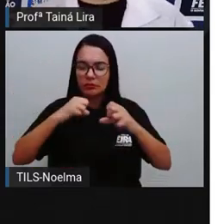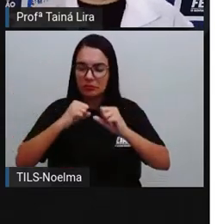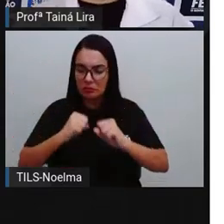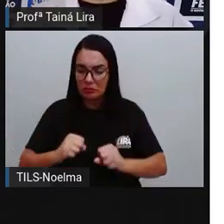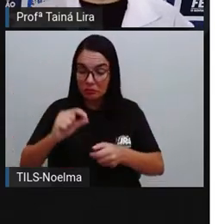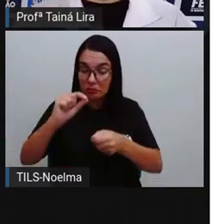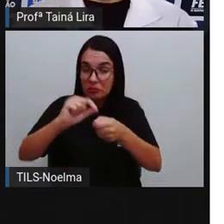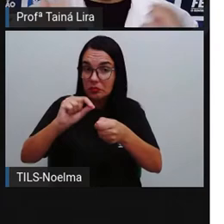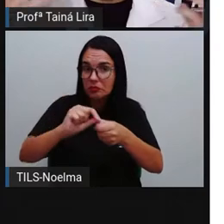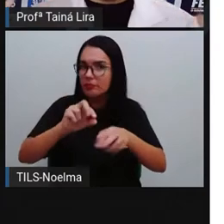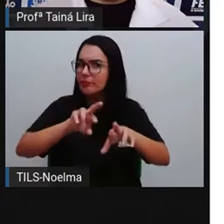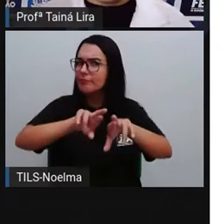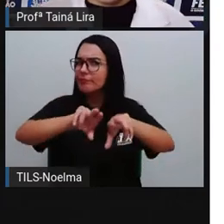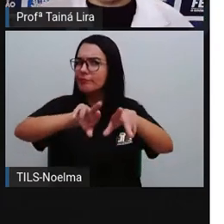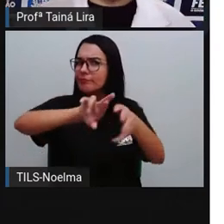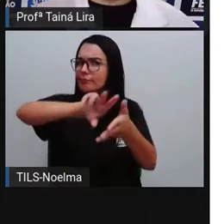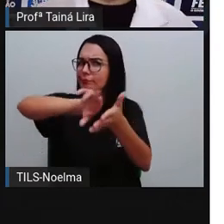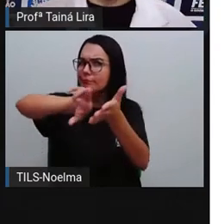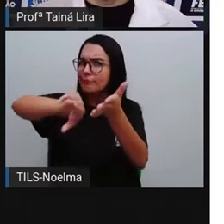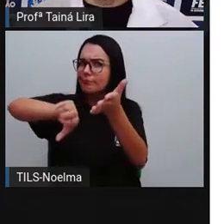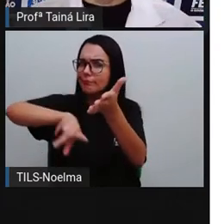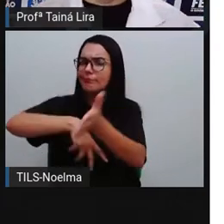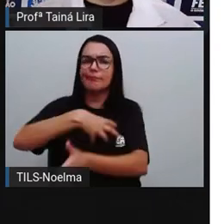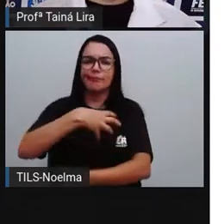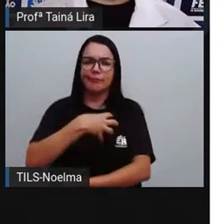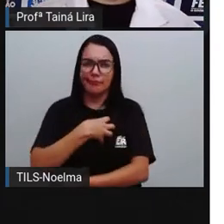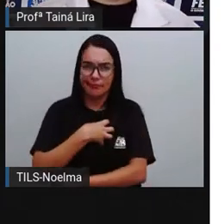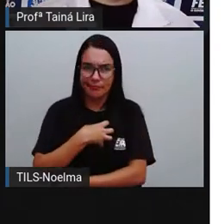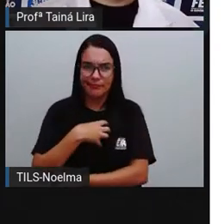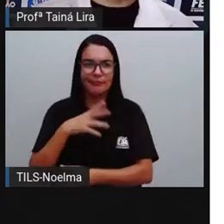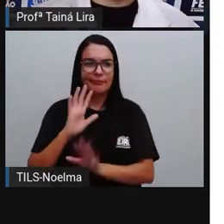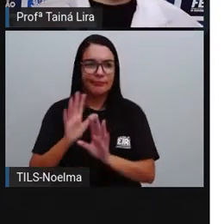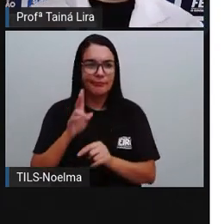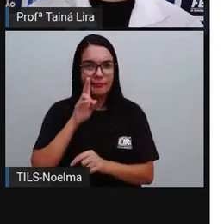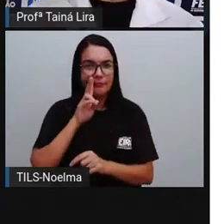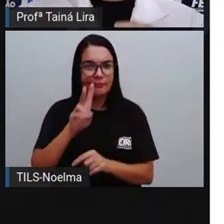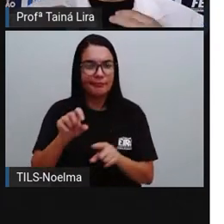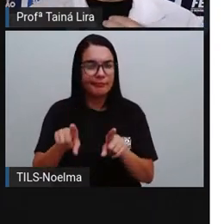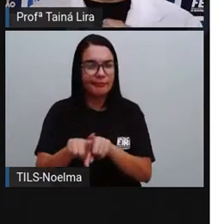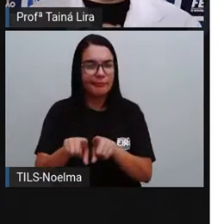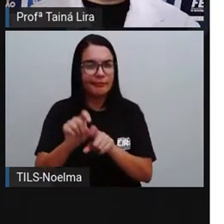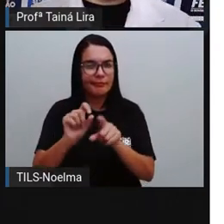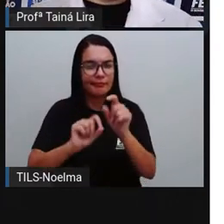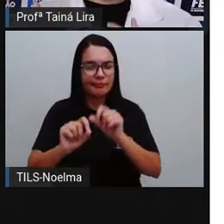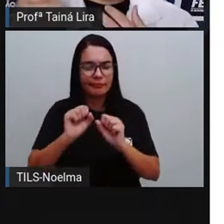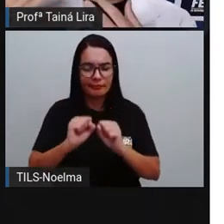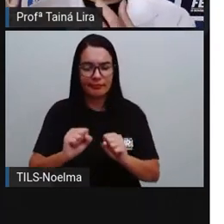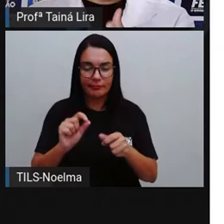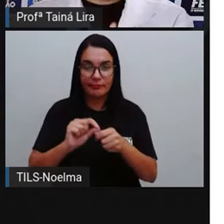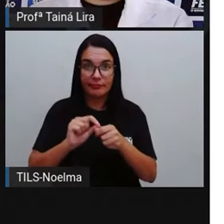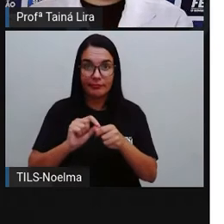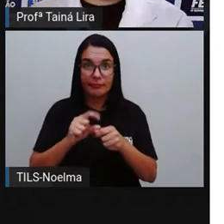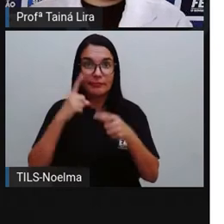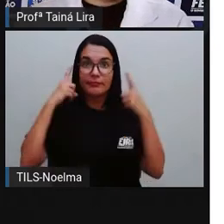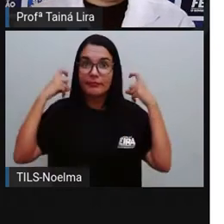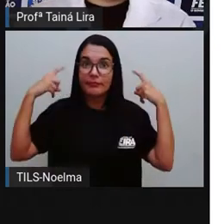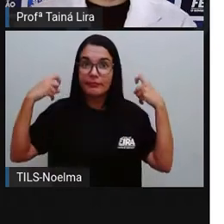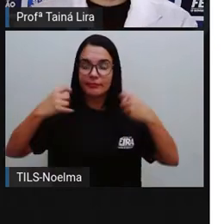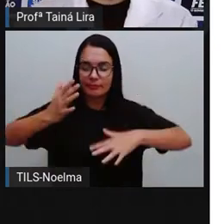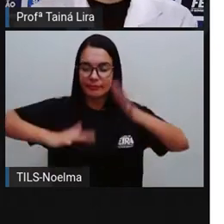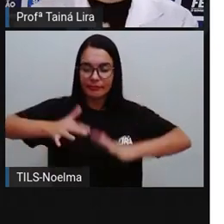produzido aí de diversas formas, né? Nós vimos que a gente pode produzir o som aí com instrumentos